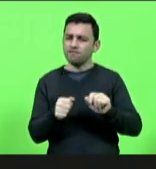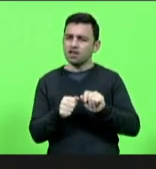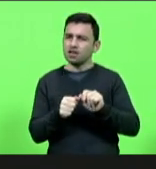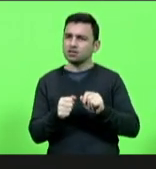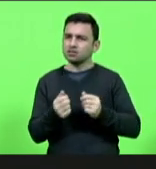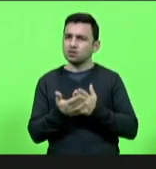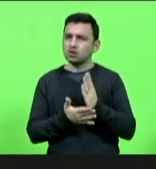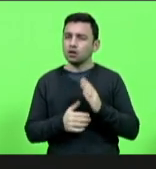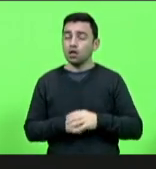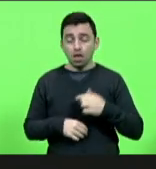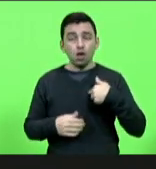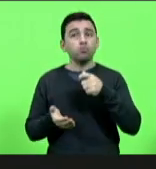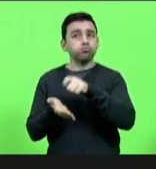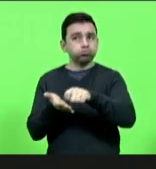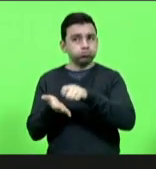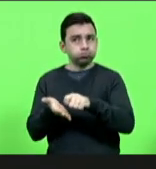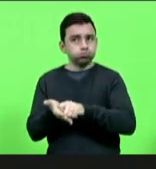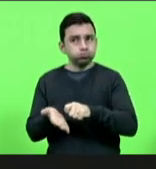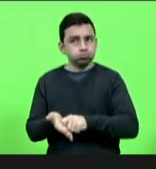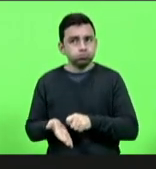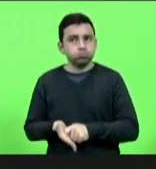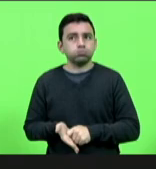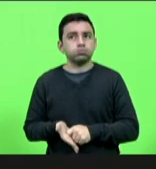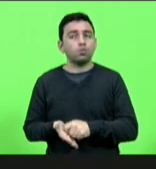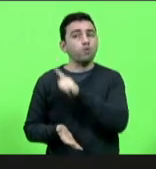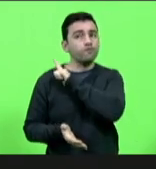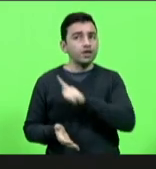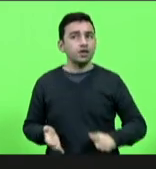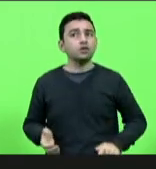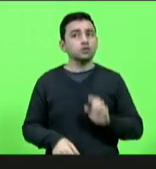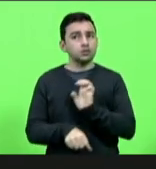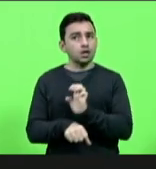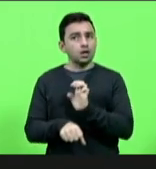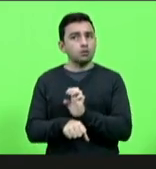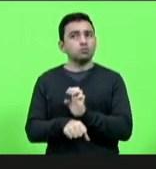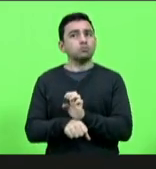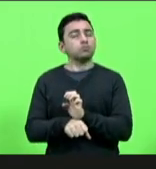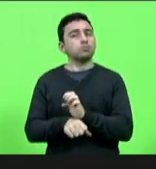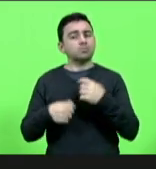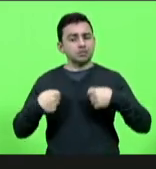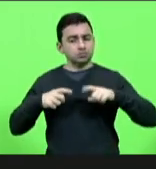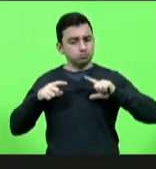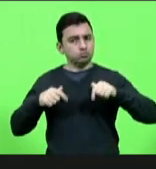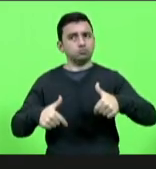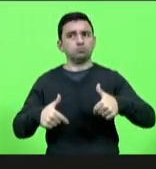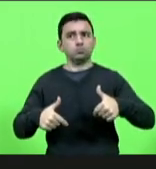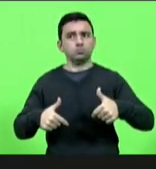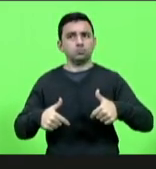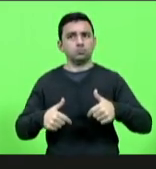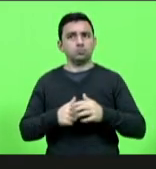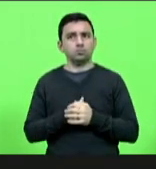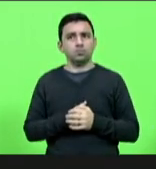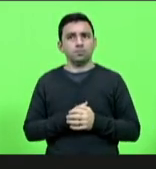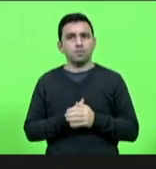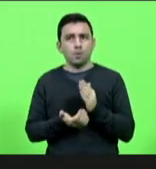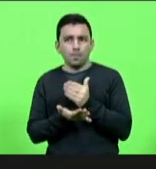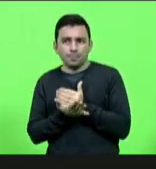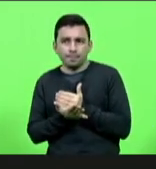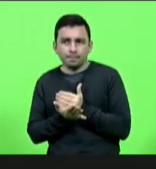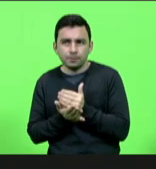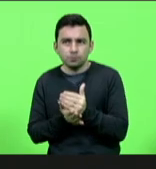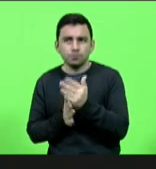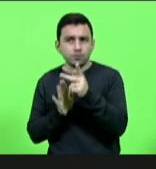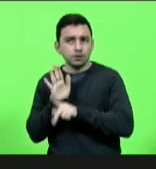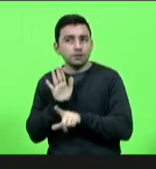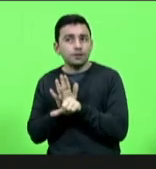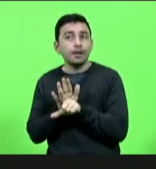juntando esse dossiê o governo do Estado posicione-se nós construímos essa desde a da minuta de projeto de lei até